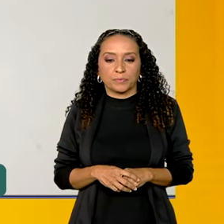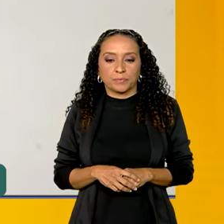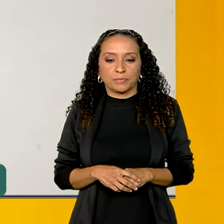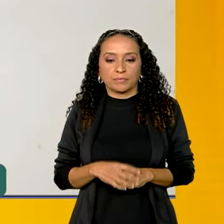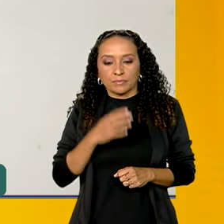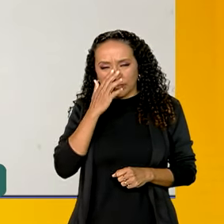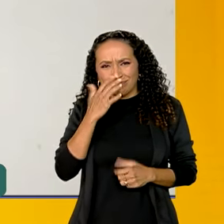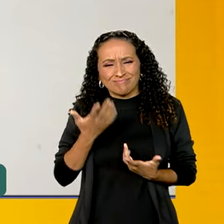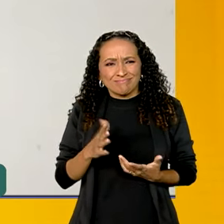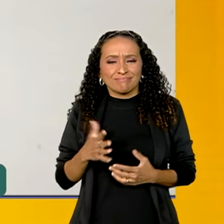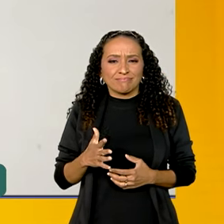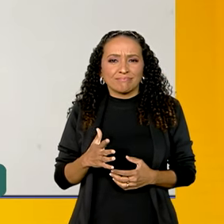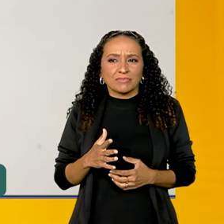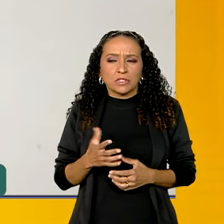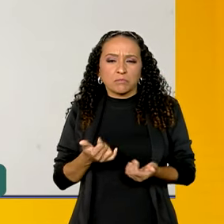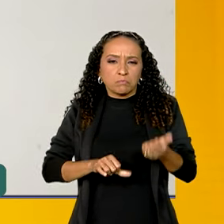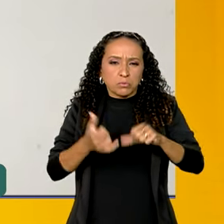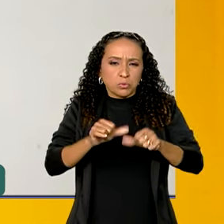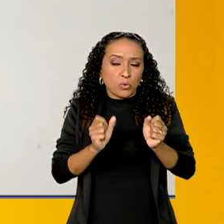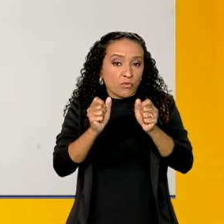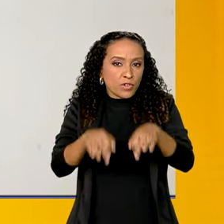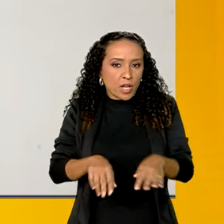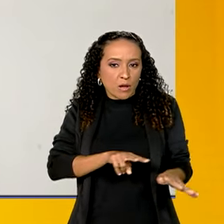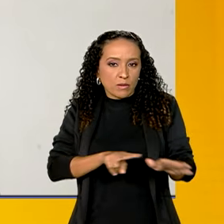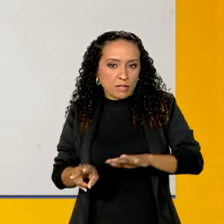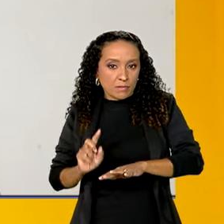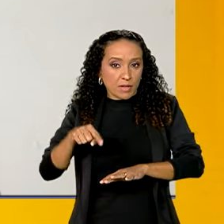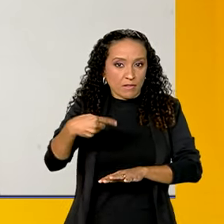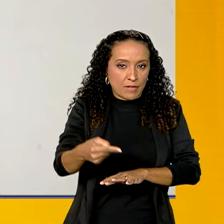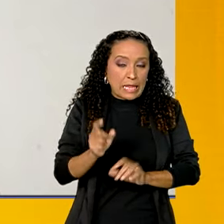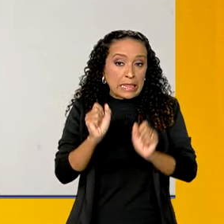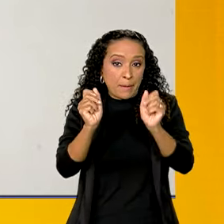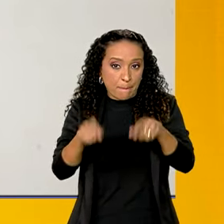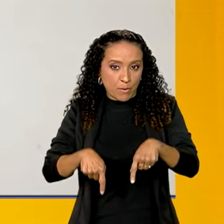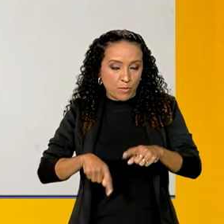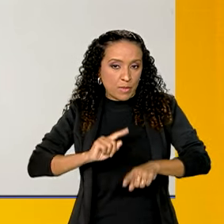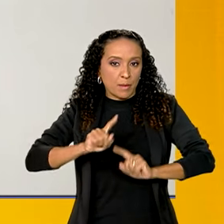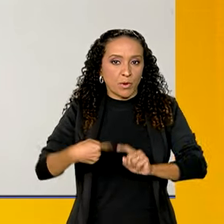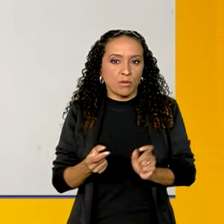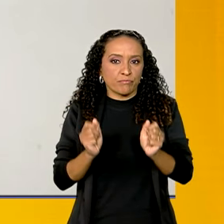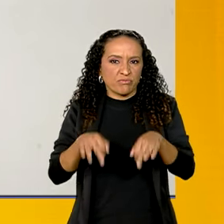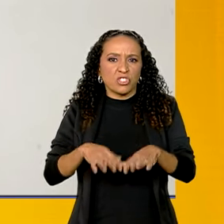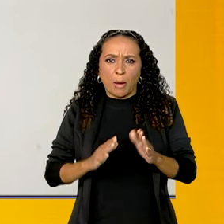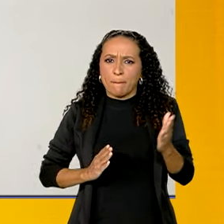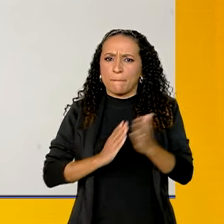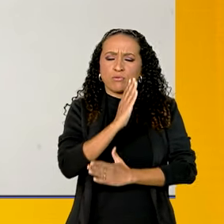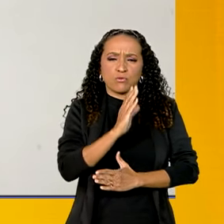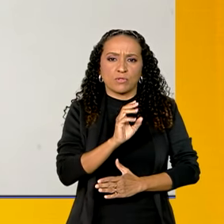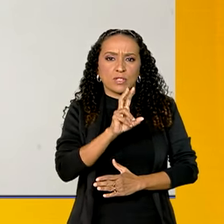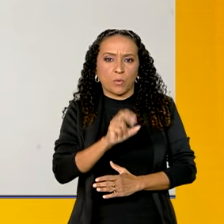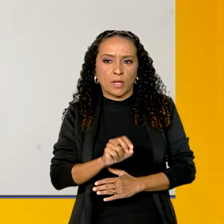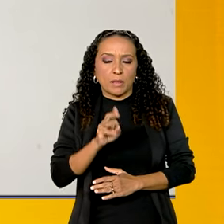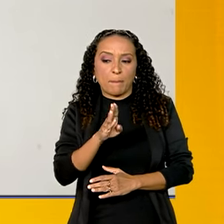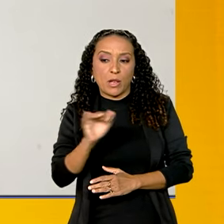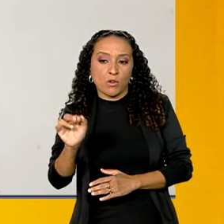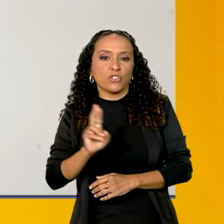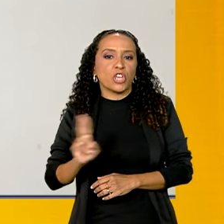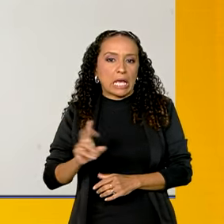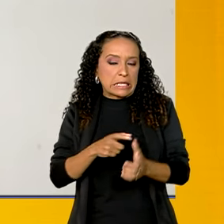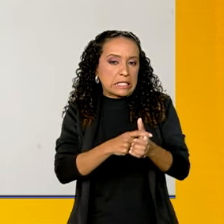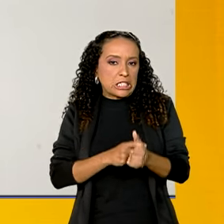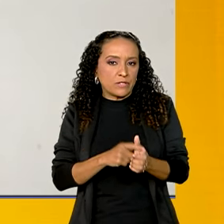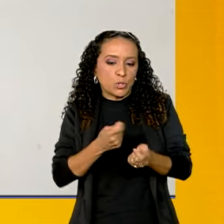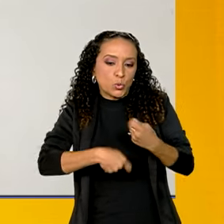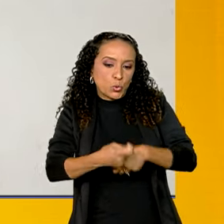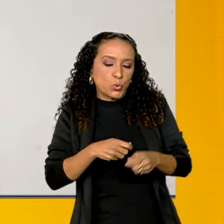A gente vai fazer um balanço final na semana que vem, depois do fechamento, mas nós já ultrapassamos os 50 bilhões de reais em dívidas